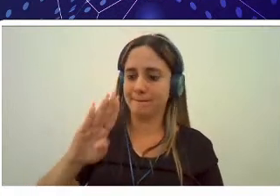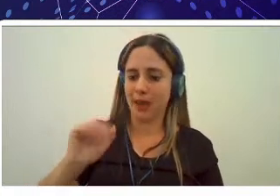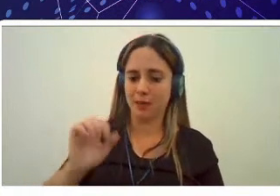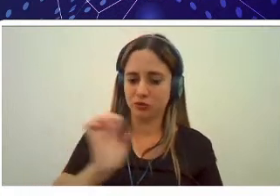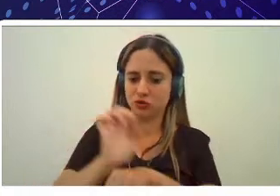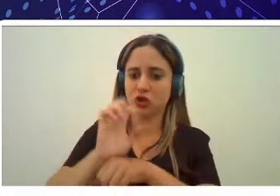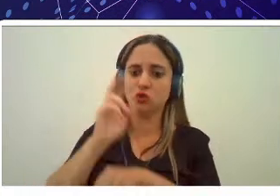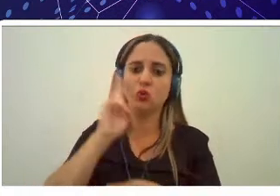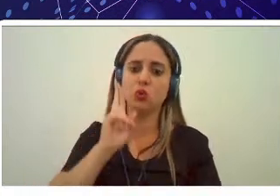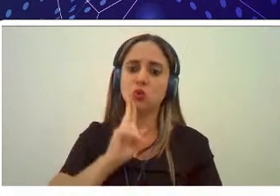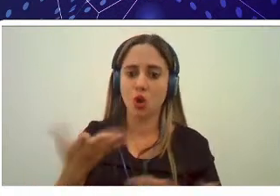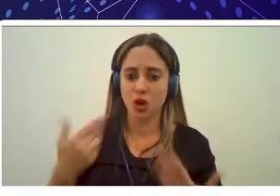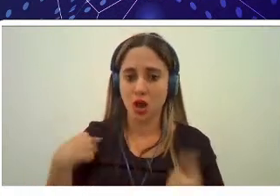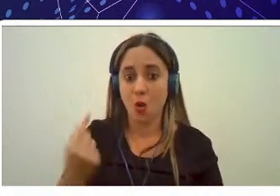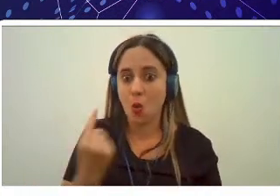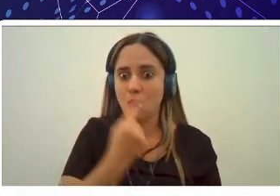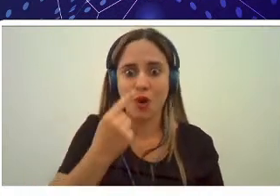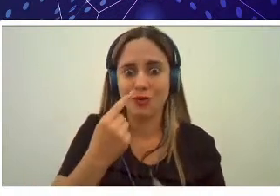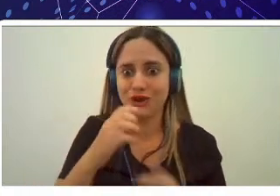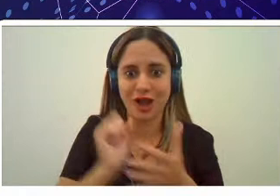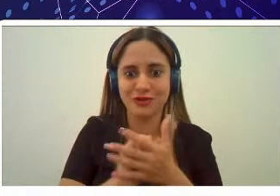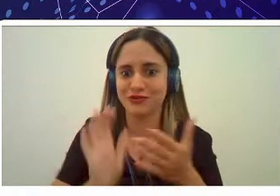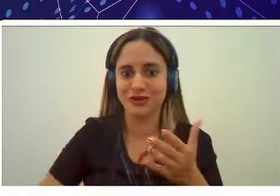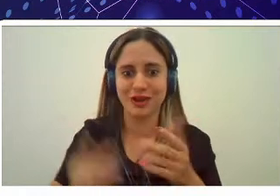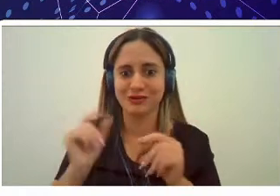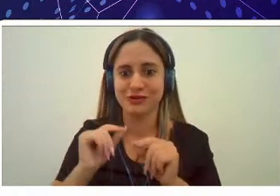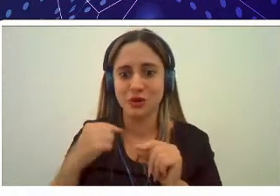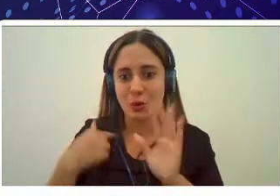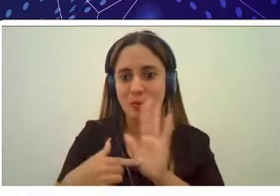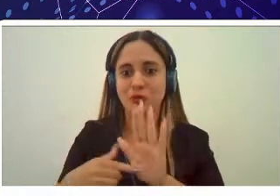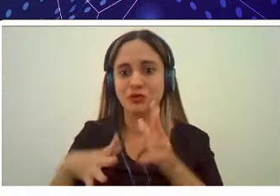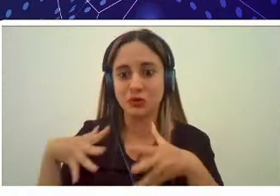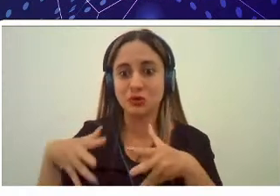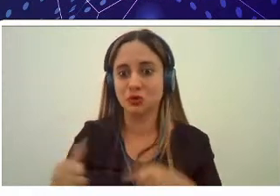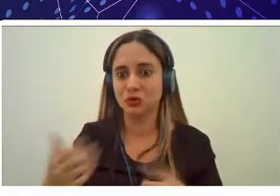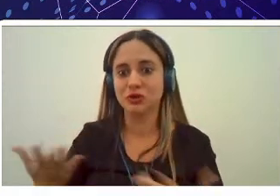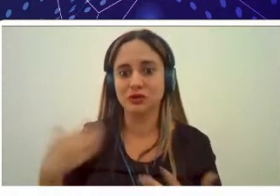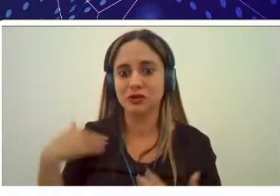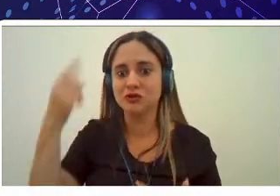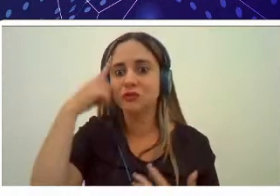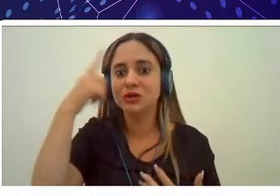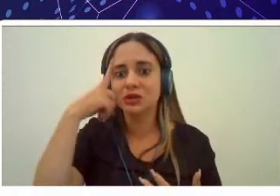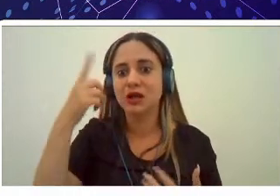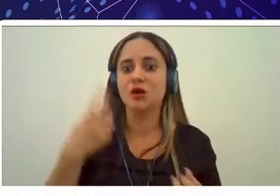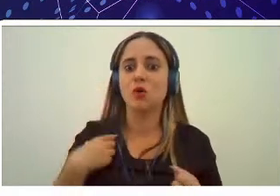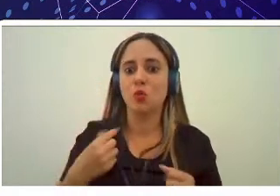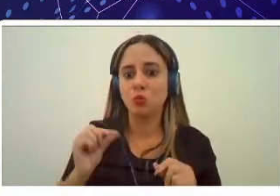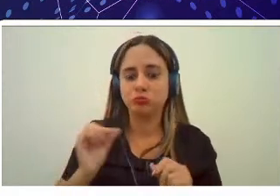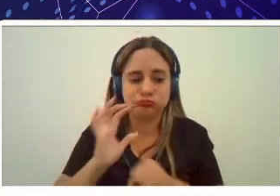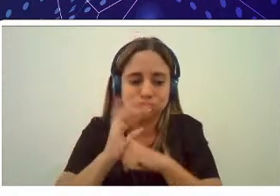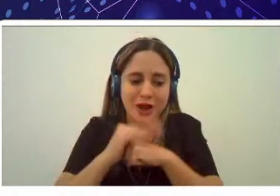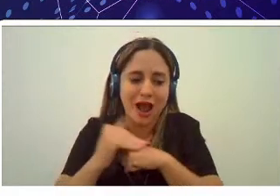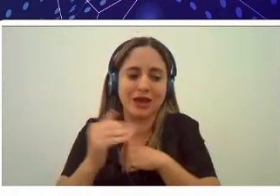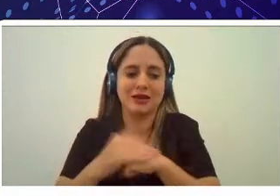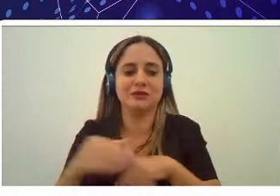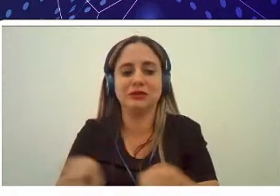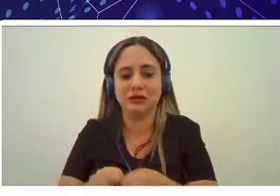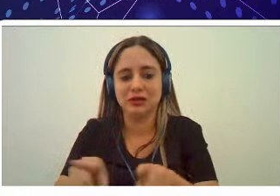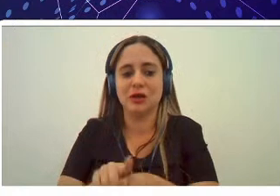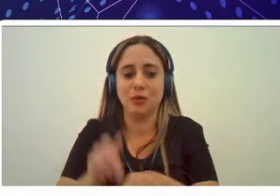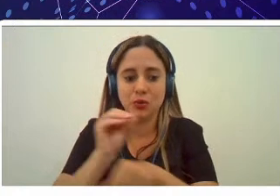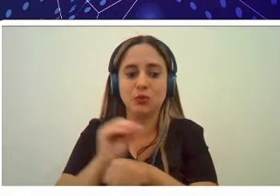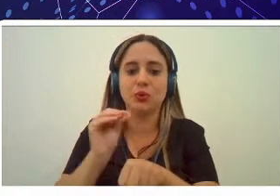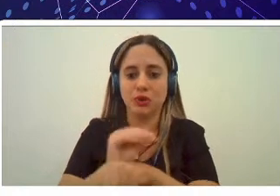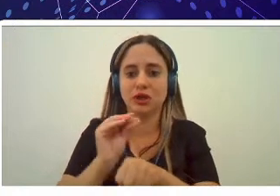representa tudo isso então a gente começa a ter que pensar com um pouco mais de carinho e com um pouco mais de cuidado